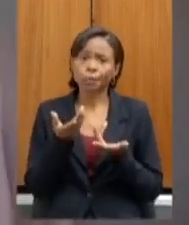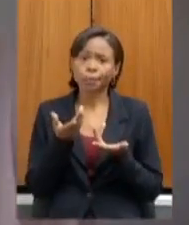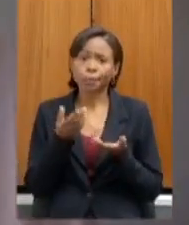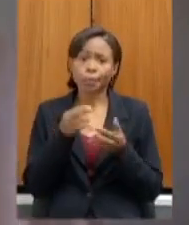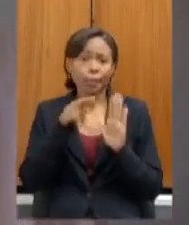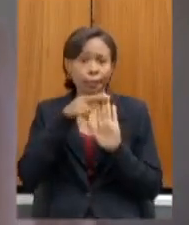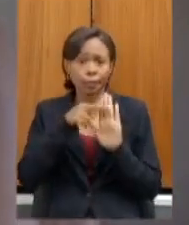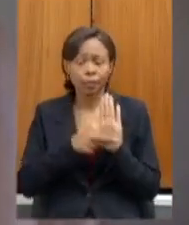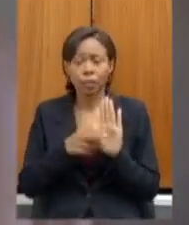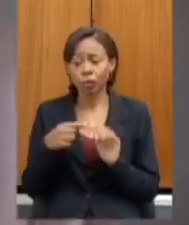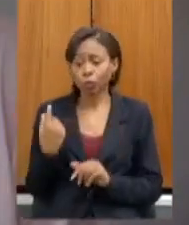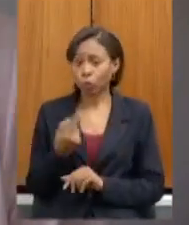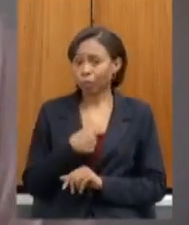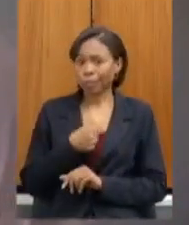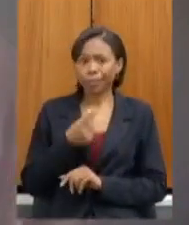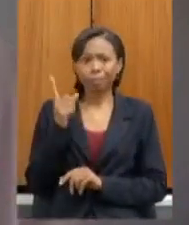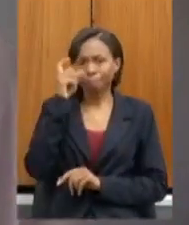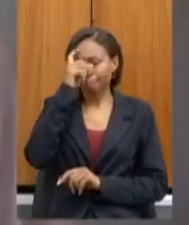de entender deputada se